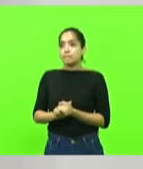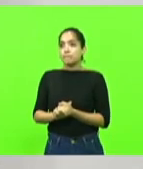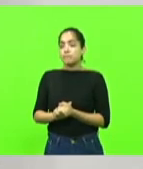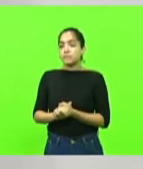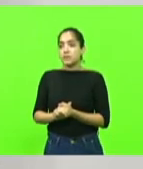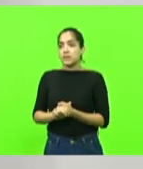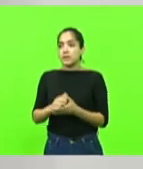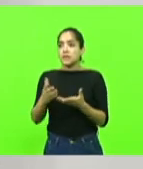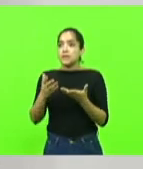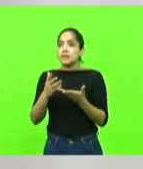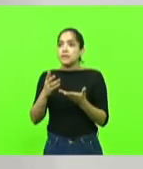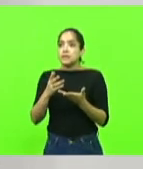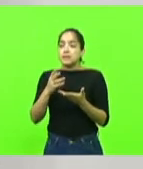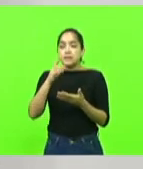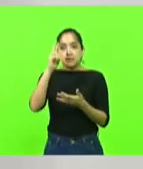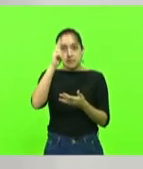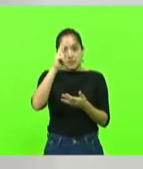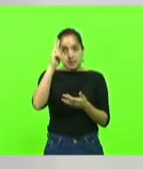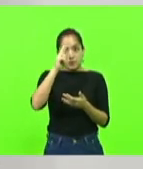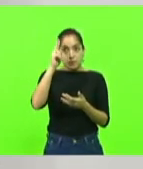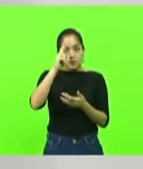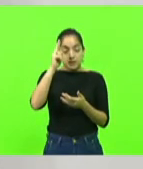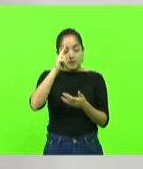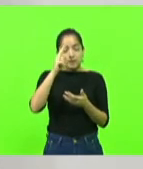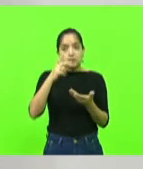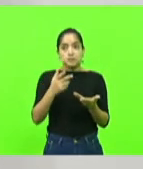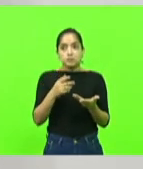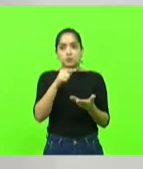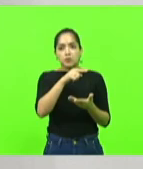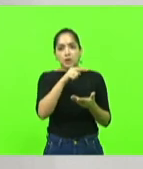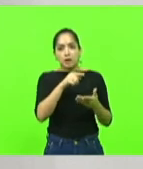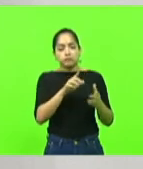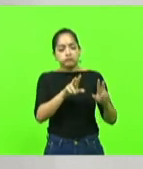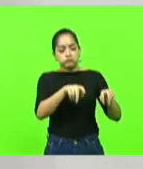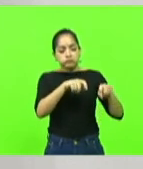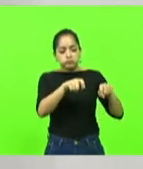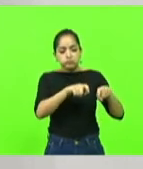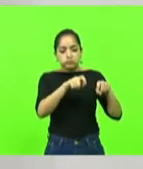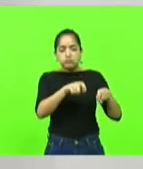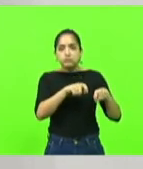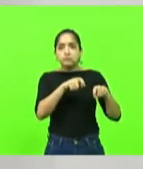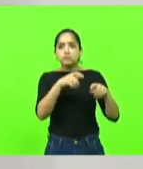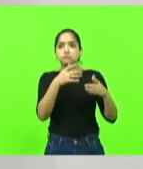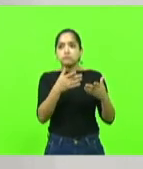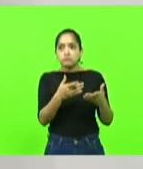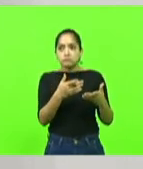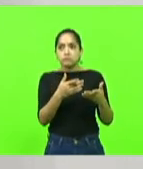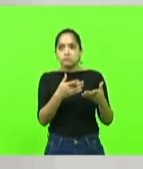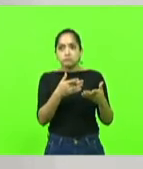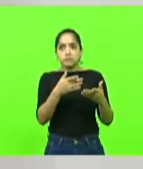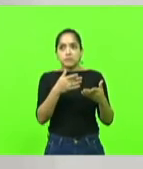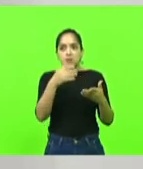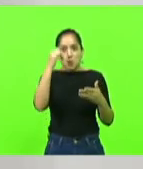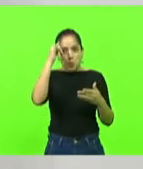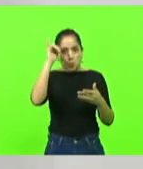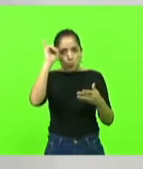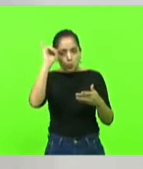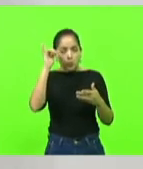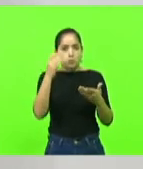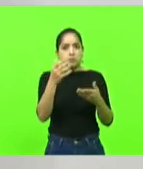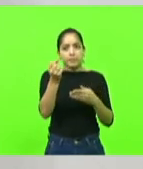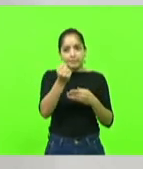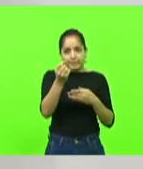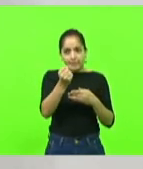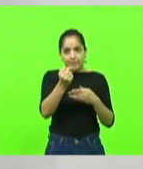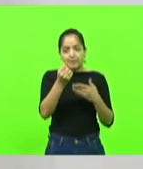Me faz lembrar aquele agricultor que é pecuarista leiteiro, ele tem o maior cuidado com o seu animal de leite, com a sua vaca leiteira.